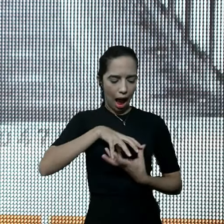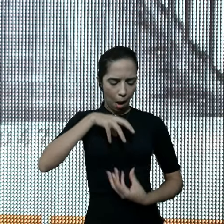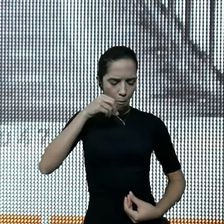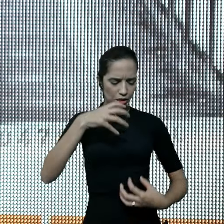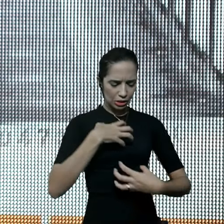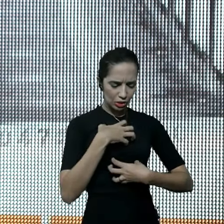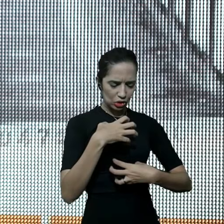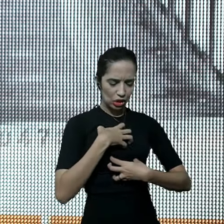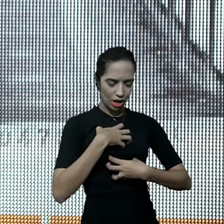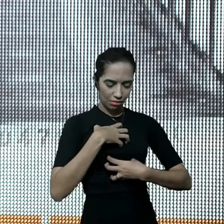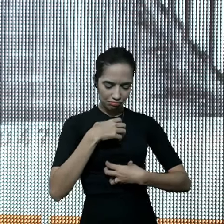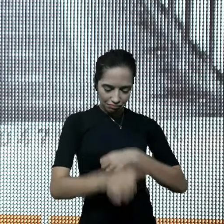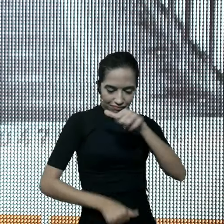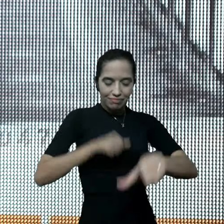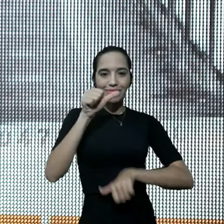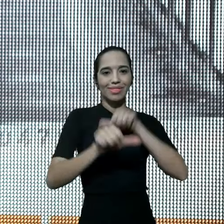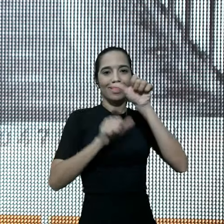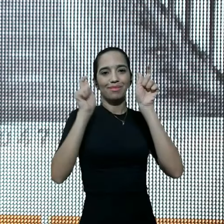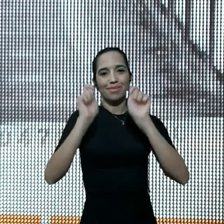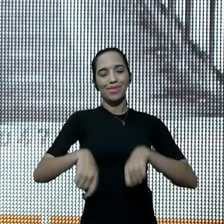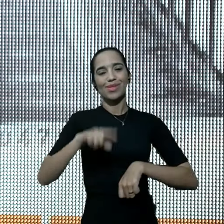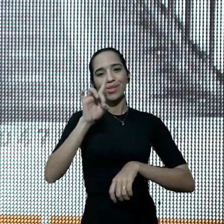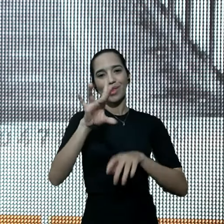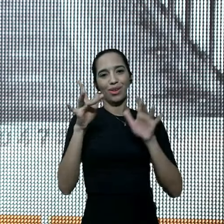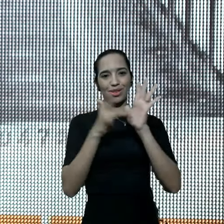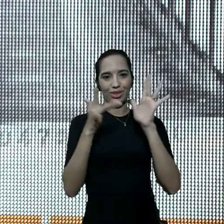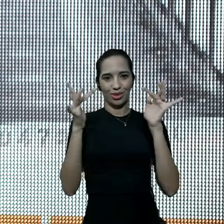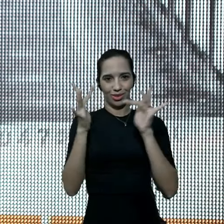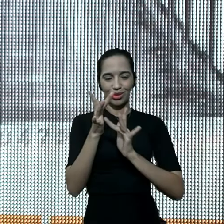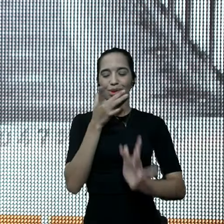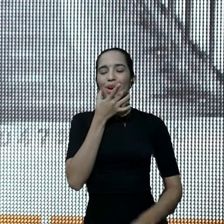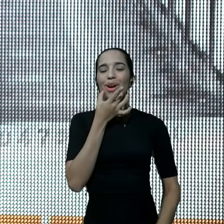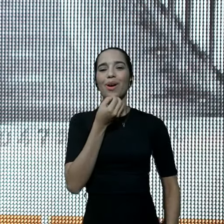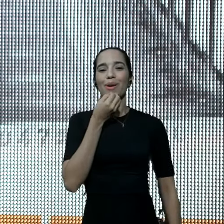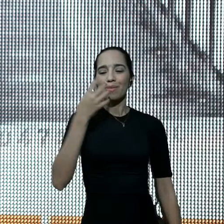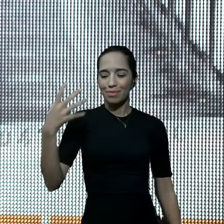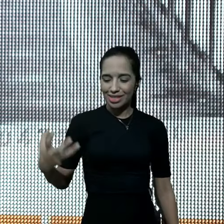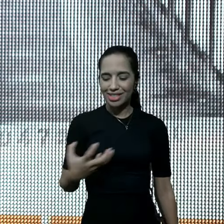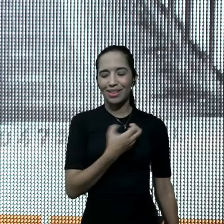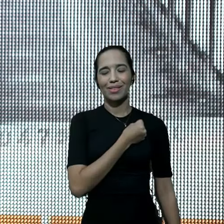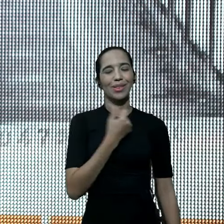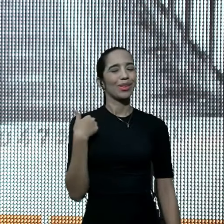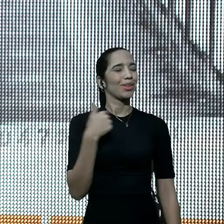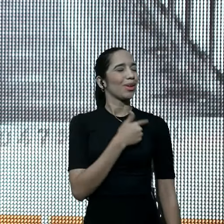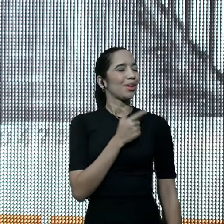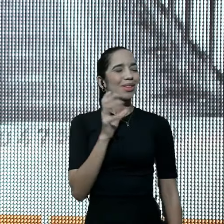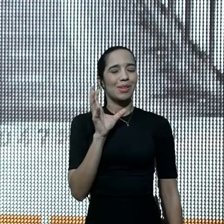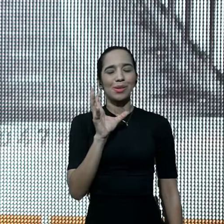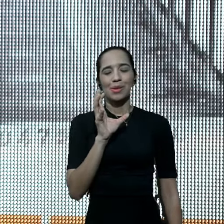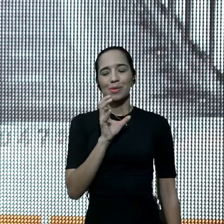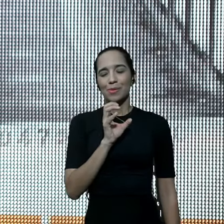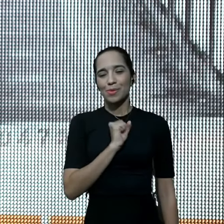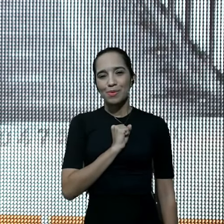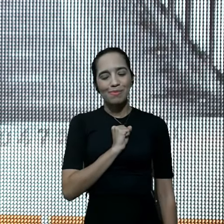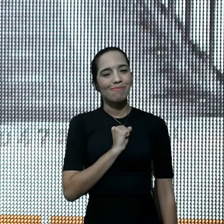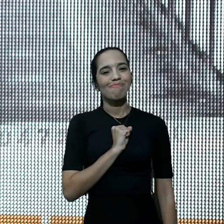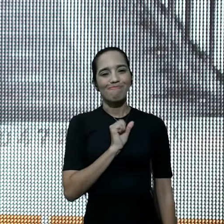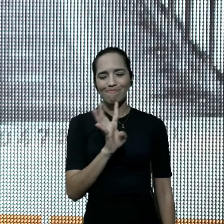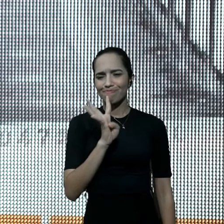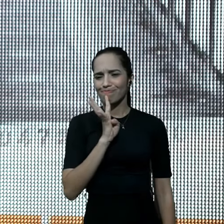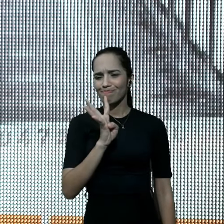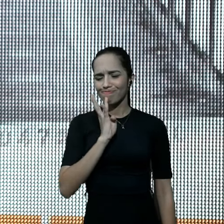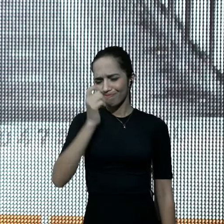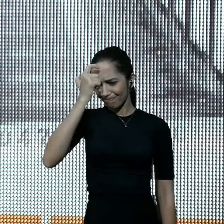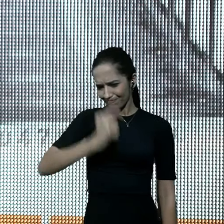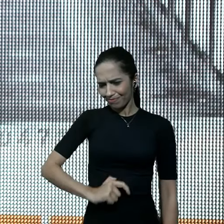tua história para sempre. Só Jesus, nosso Salvador, amado Salvador, que nos conhece